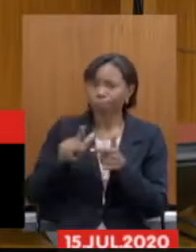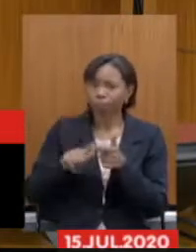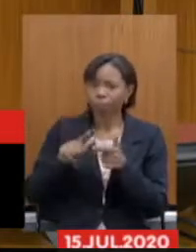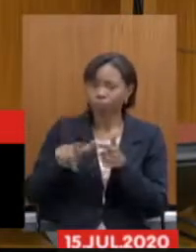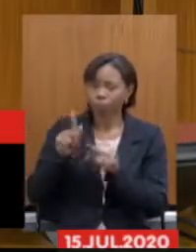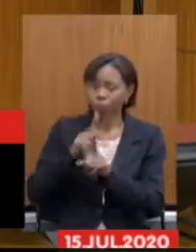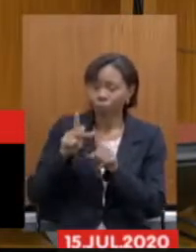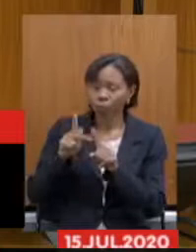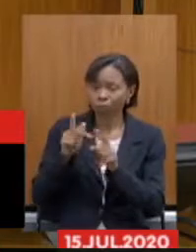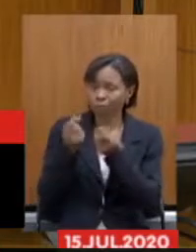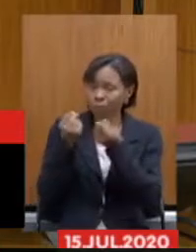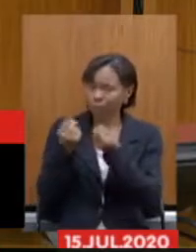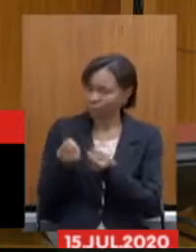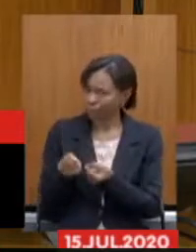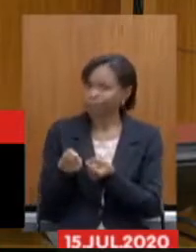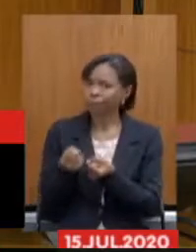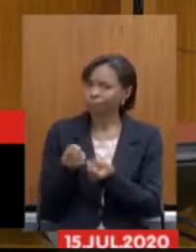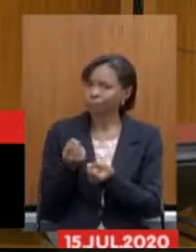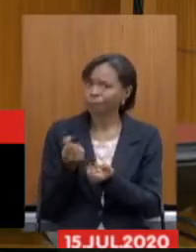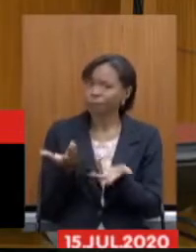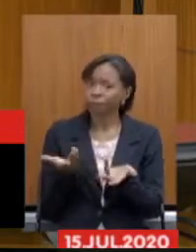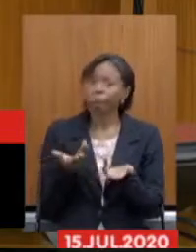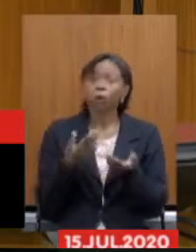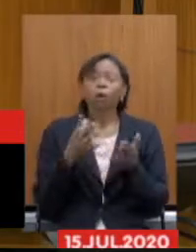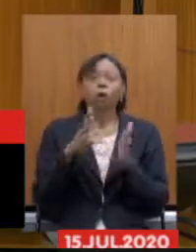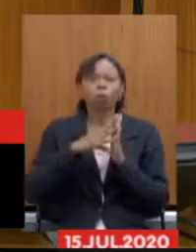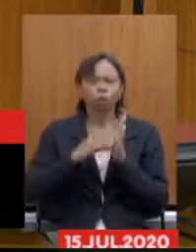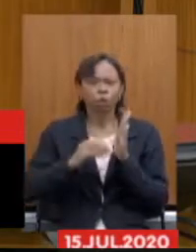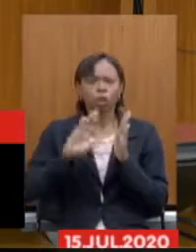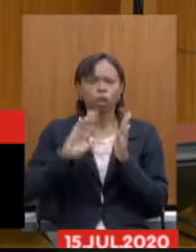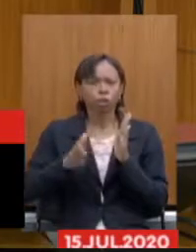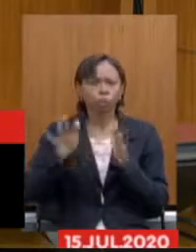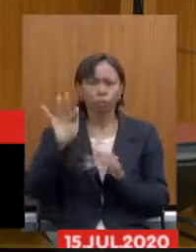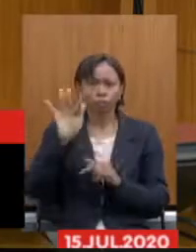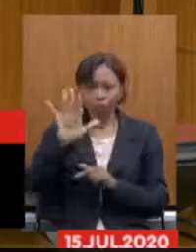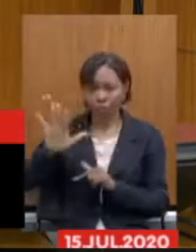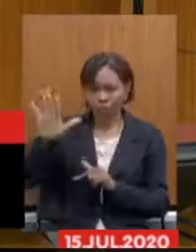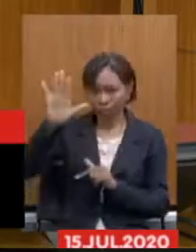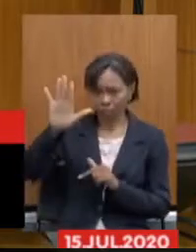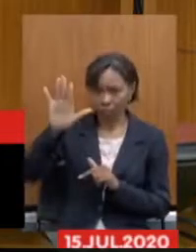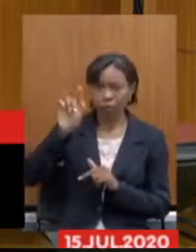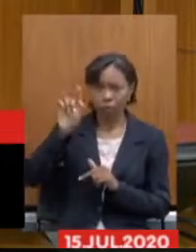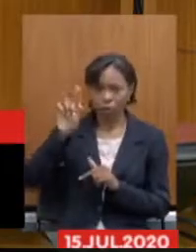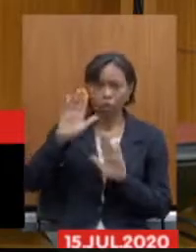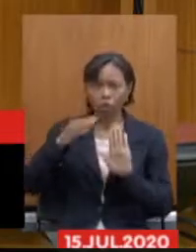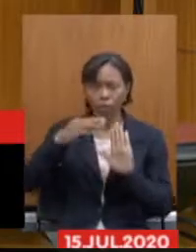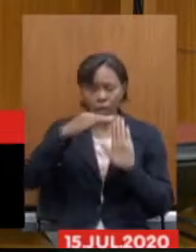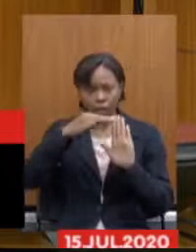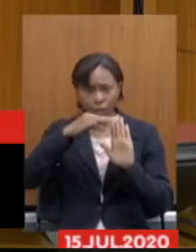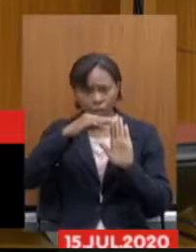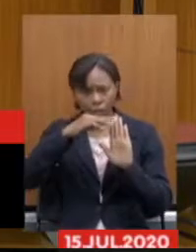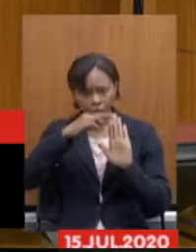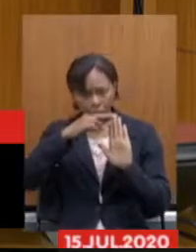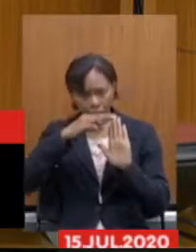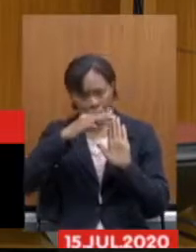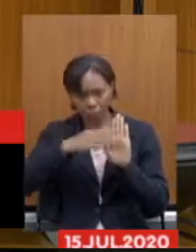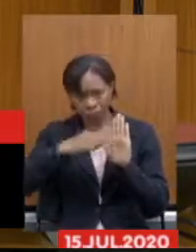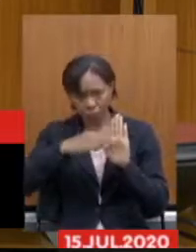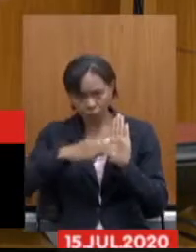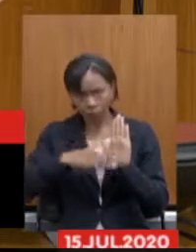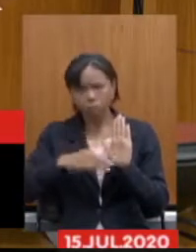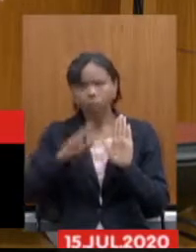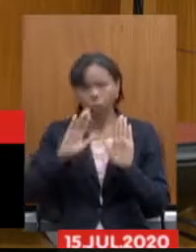pesada, este modelo já foi adotado no âmbito federal, e aí é importante, no nosso caso, nós pegarmos as